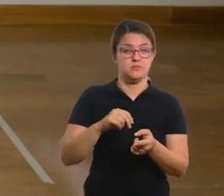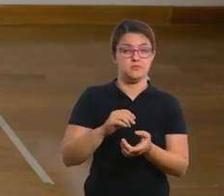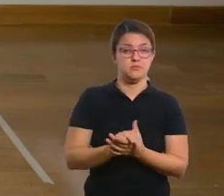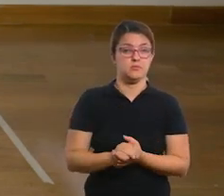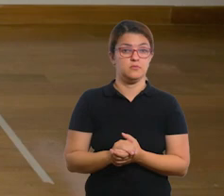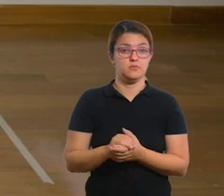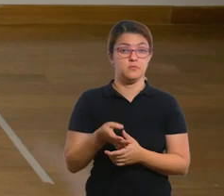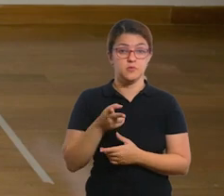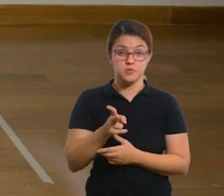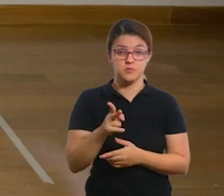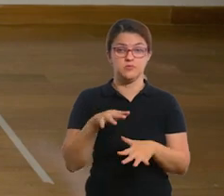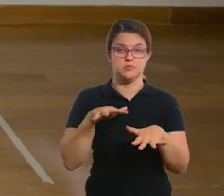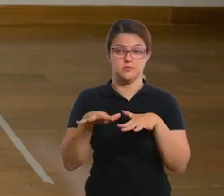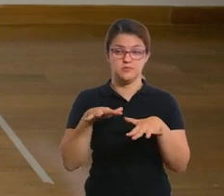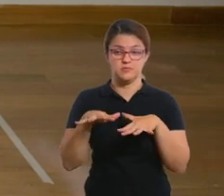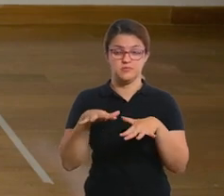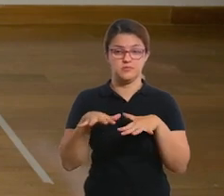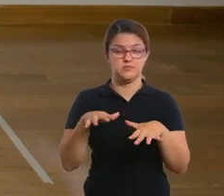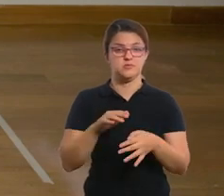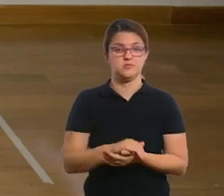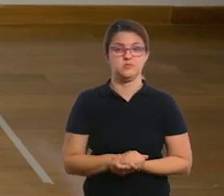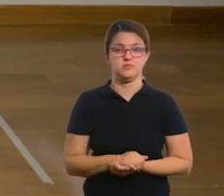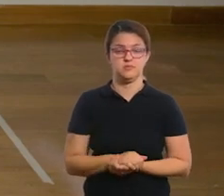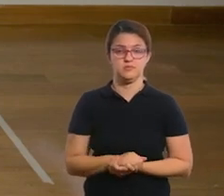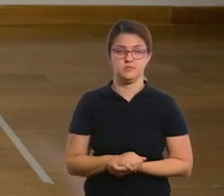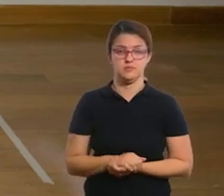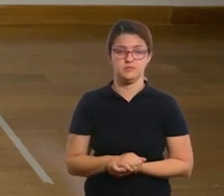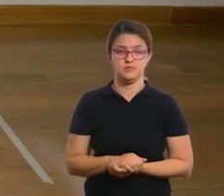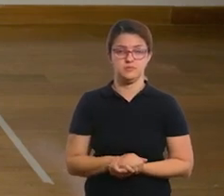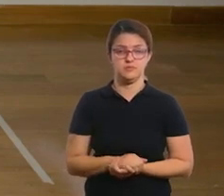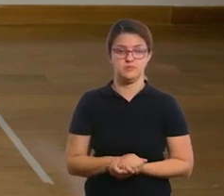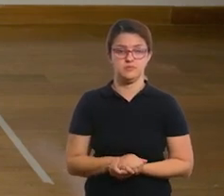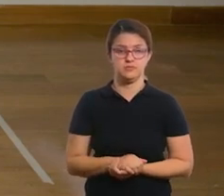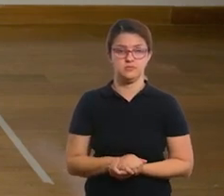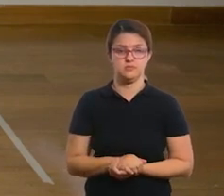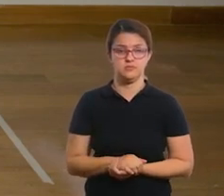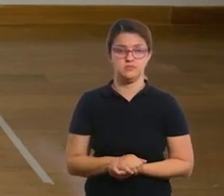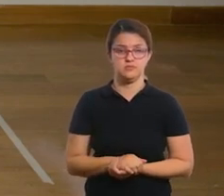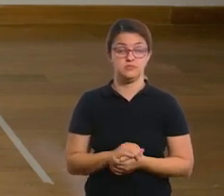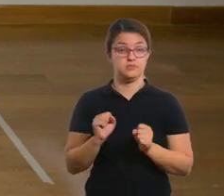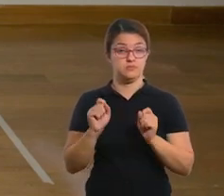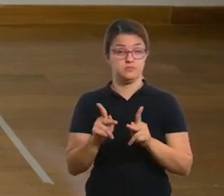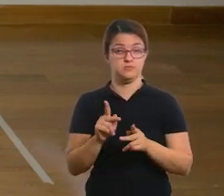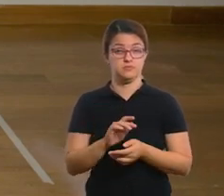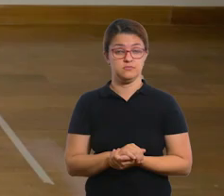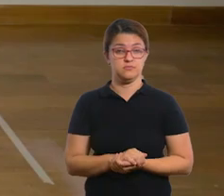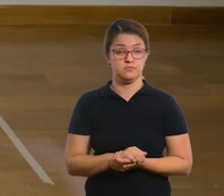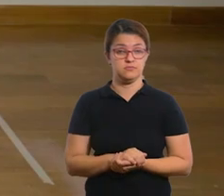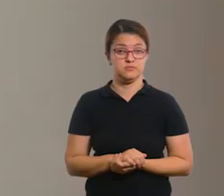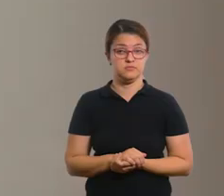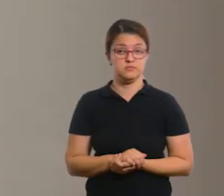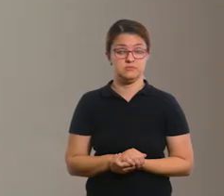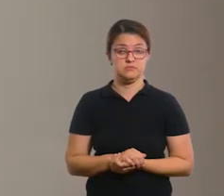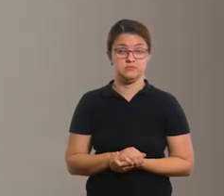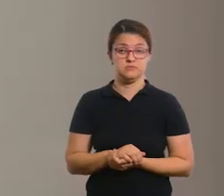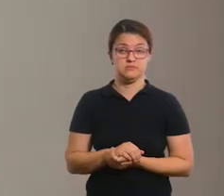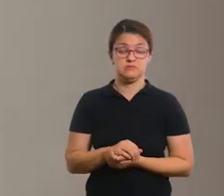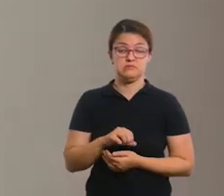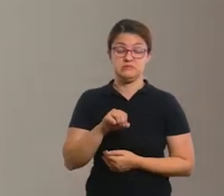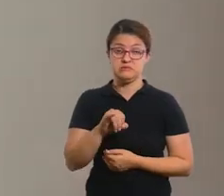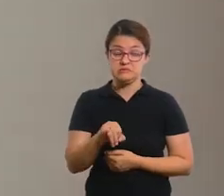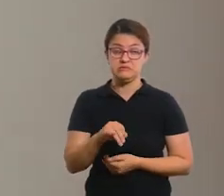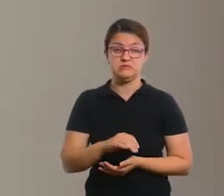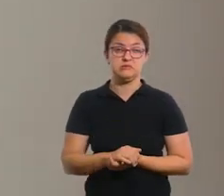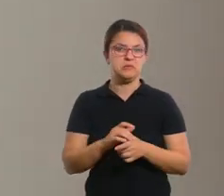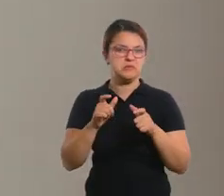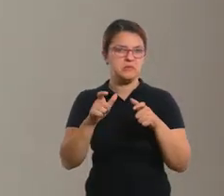eu chutei a garrafa, ao mesmo tempo que chutei a bexiga, eu consegui derrubar a garrafa com o mesmo golpe, ok? Caso fique